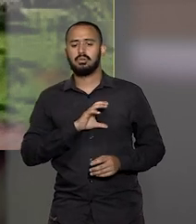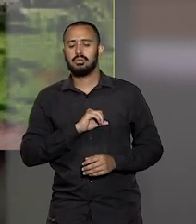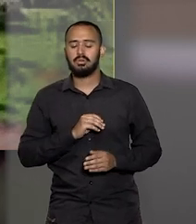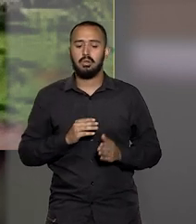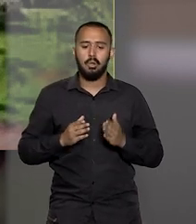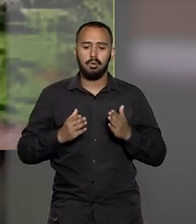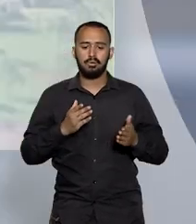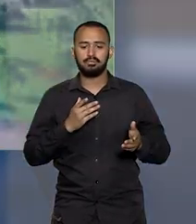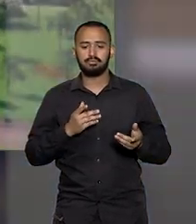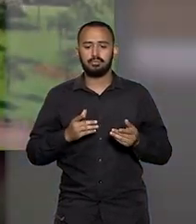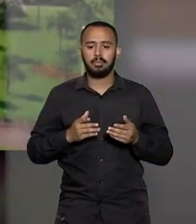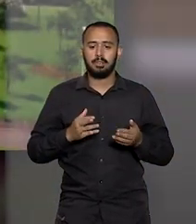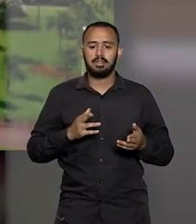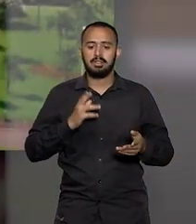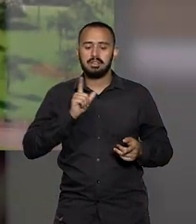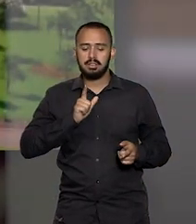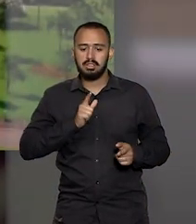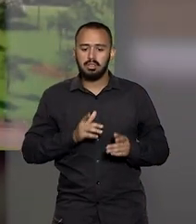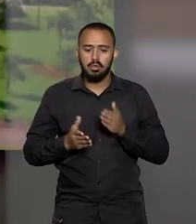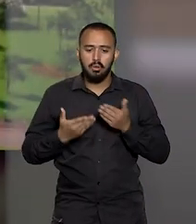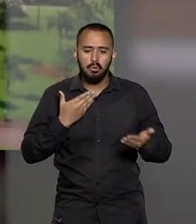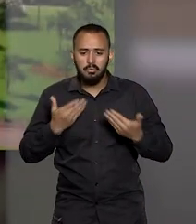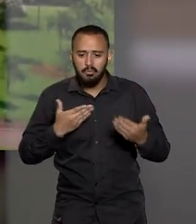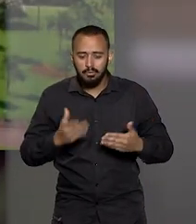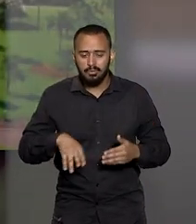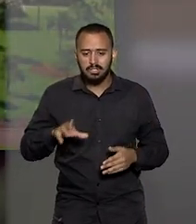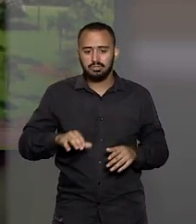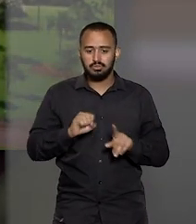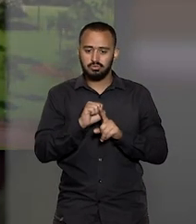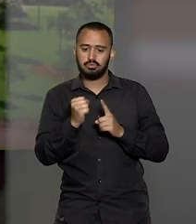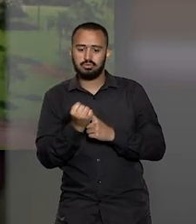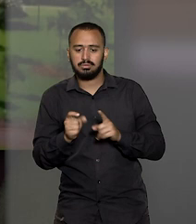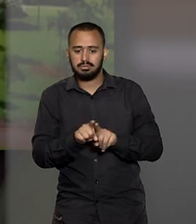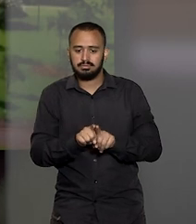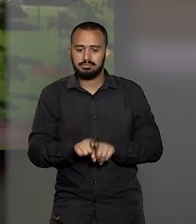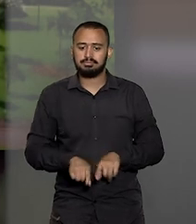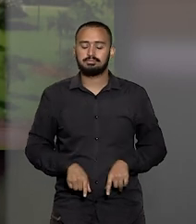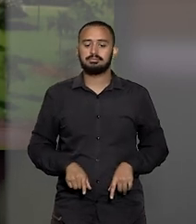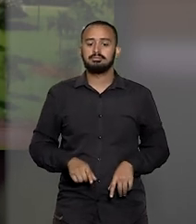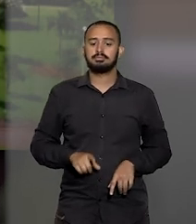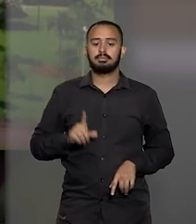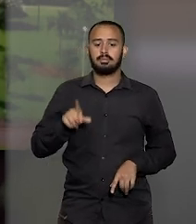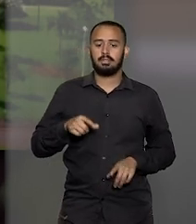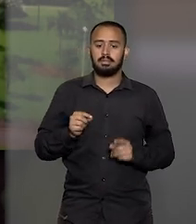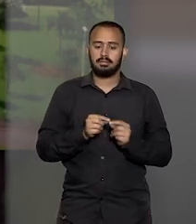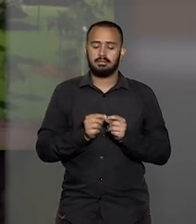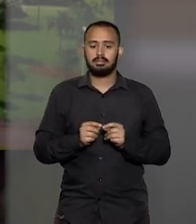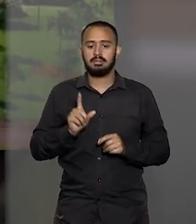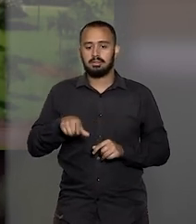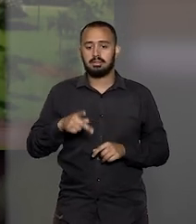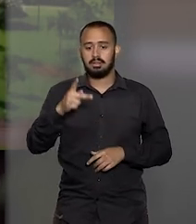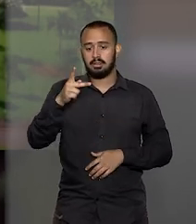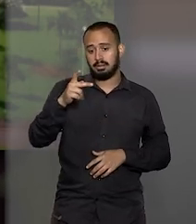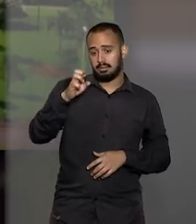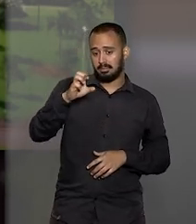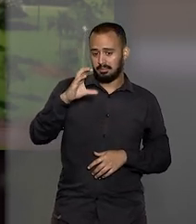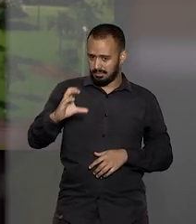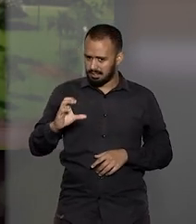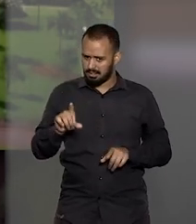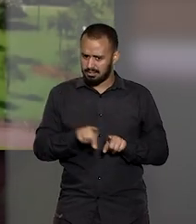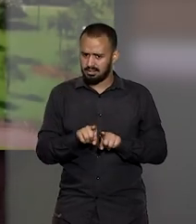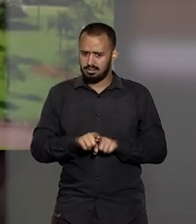de relacionamento social. Foi na presidência dele que foi deflagrada a PEC da